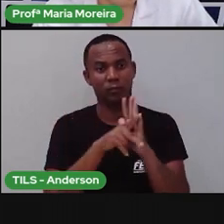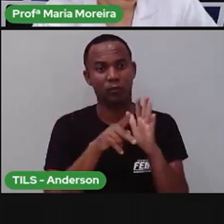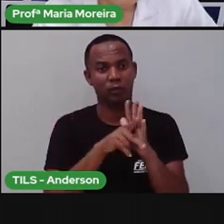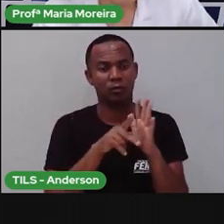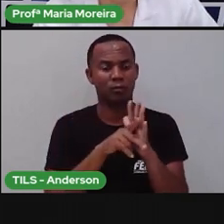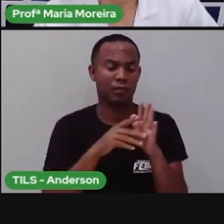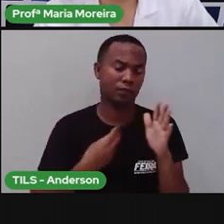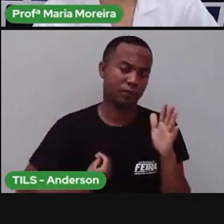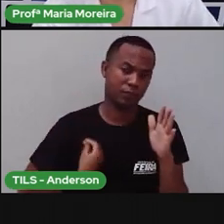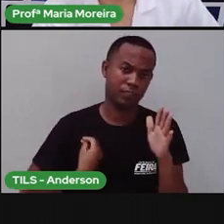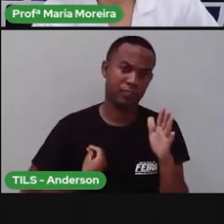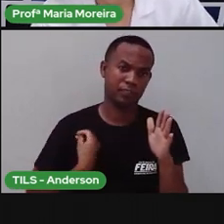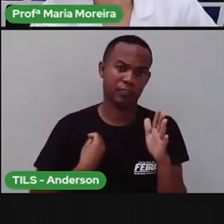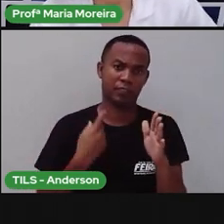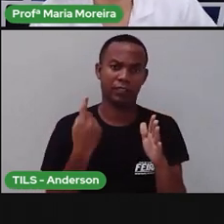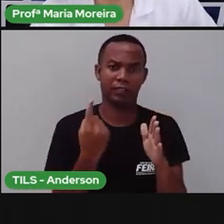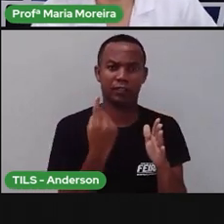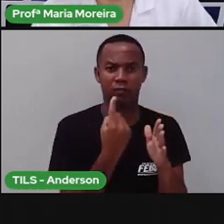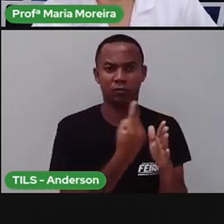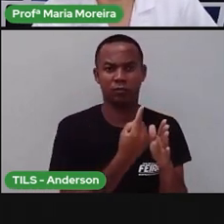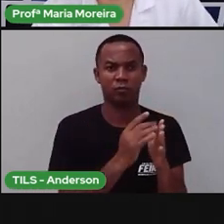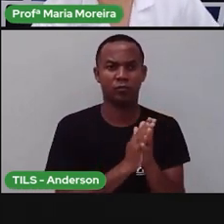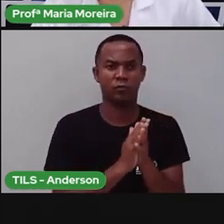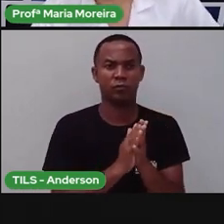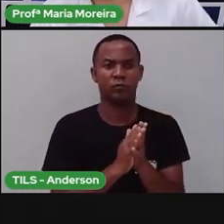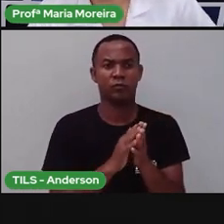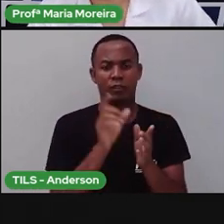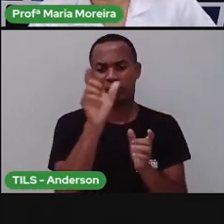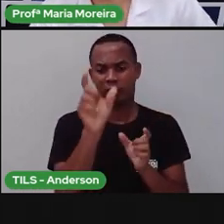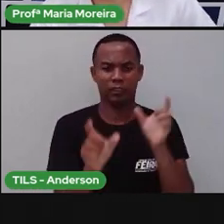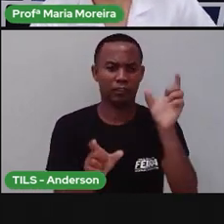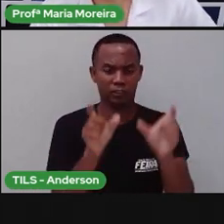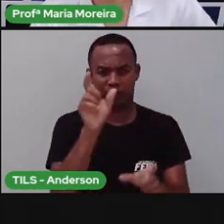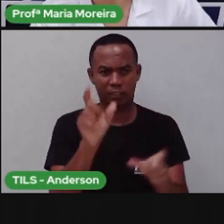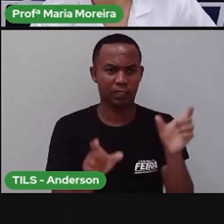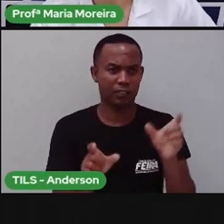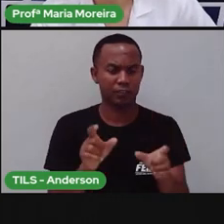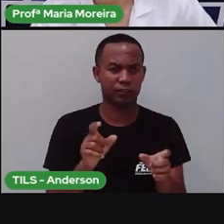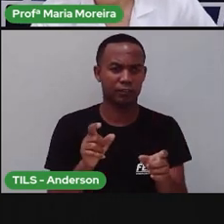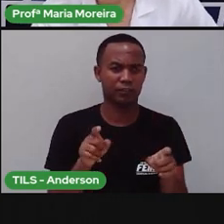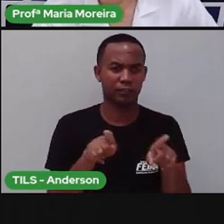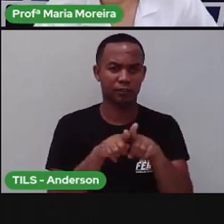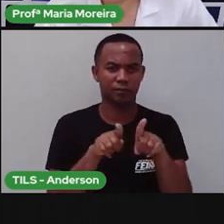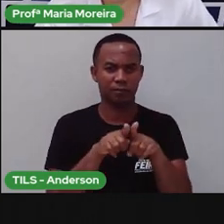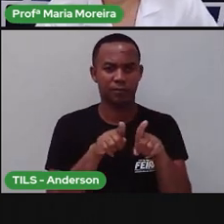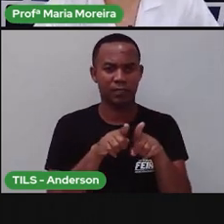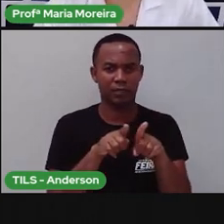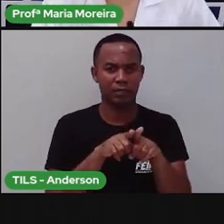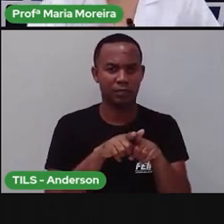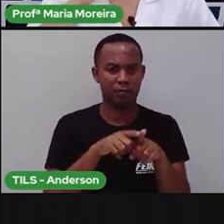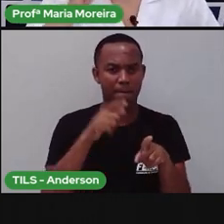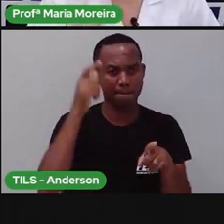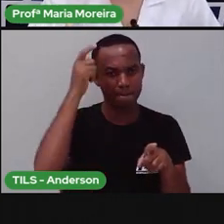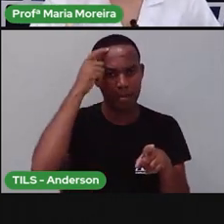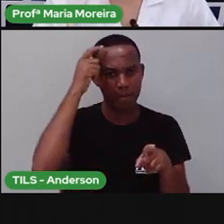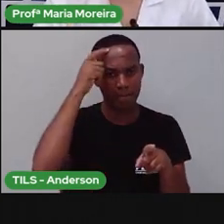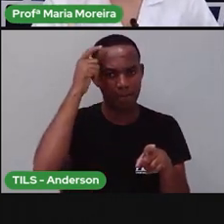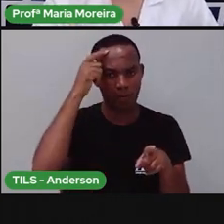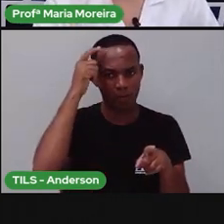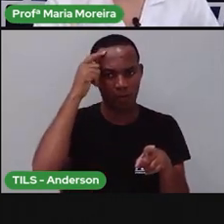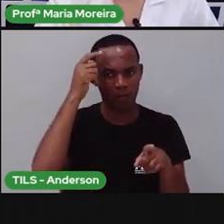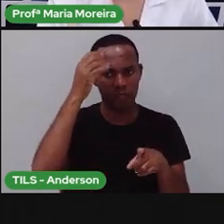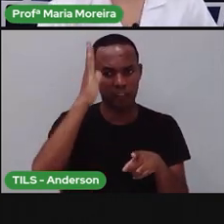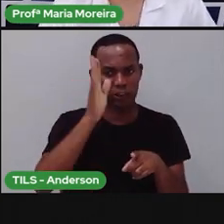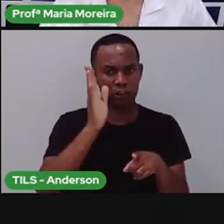cotidiano, tá? Fazem parte da nossa identidade, fazem parte da nossa memória. E quais são as tradições? A Pró, inclusive, já